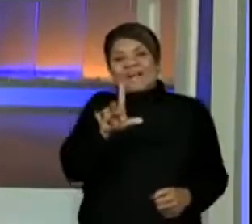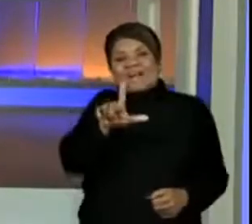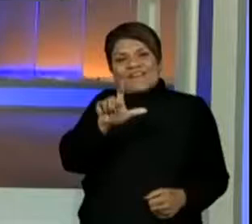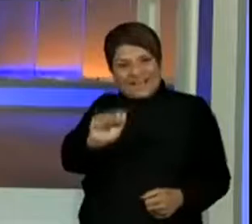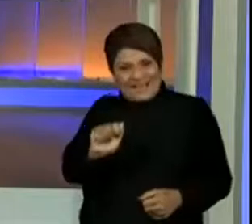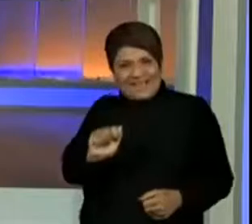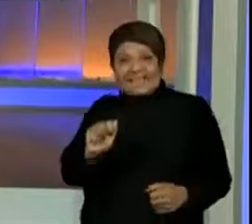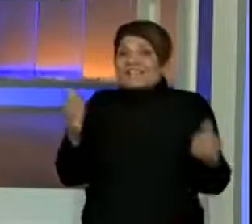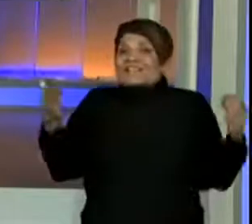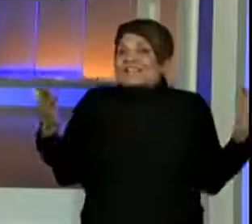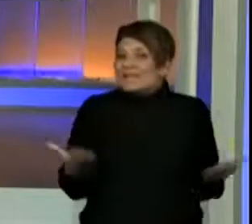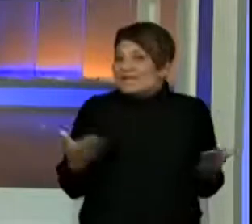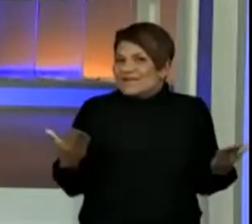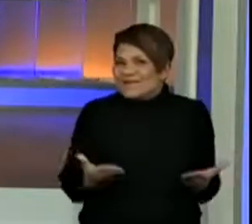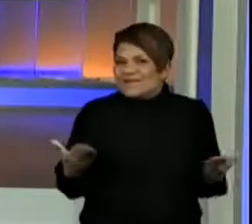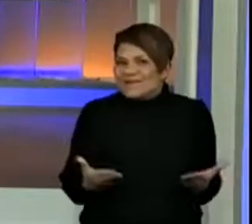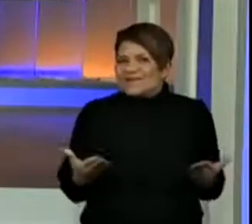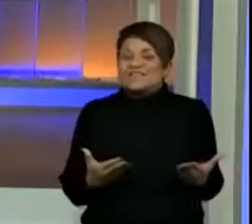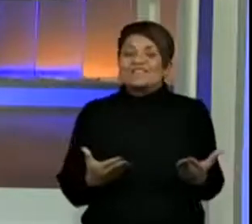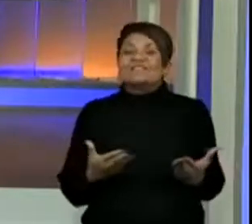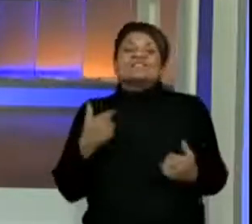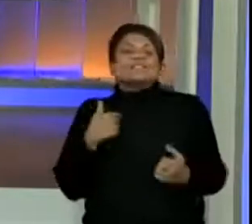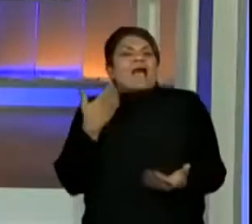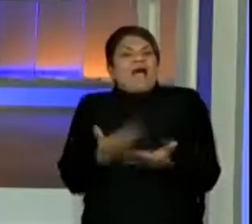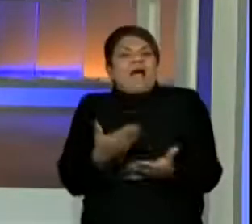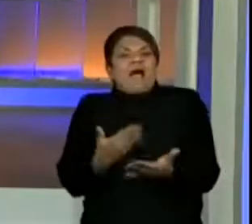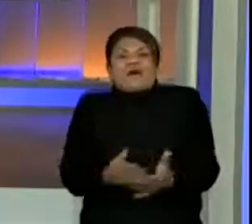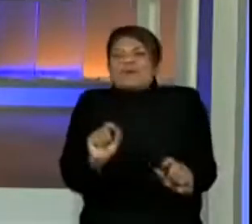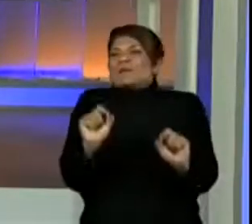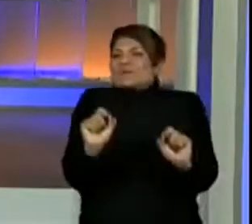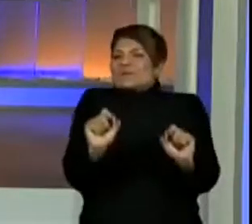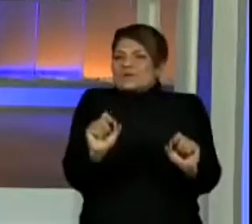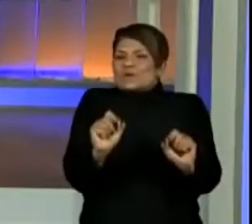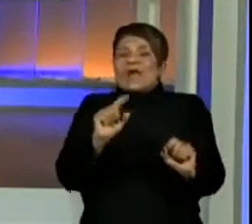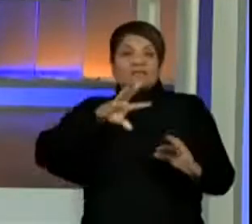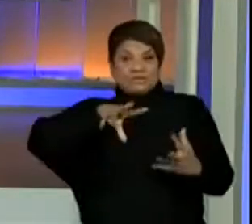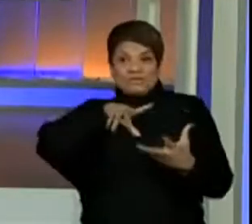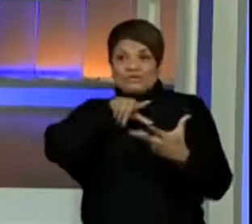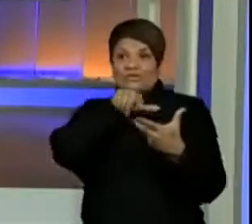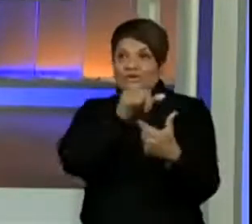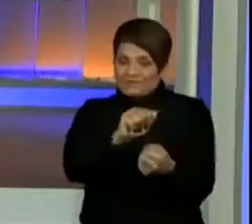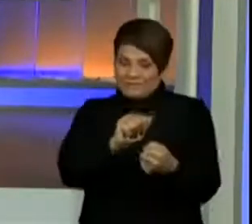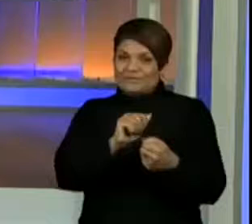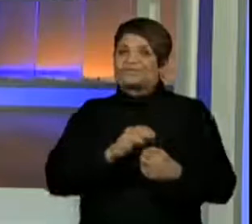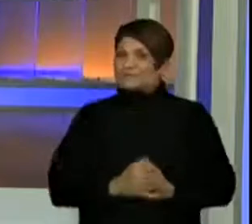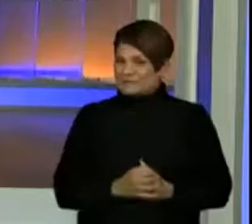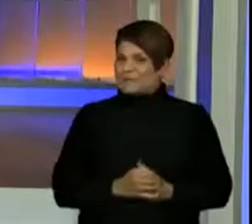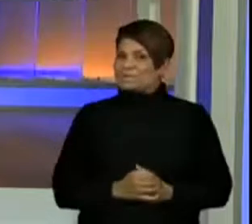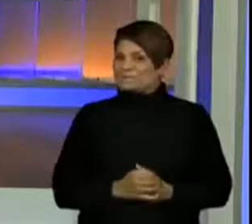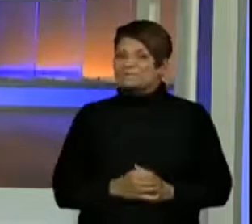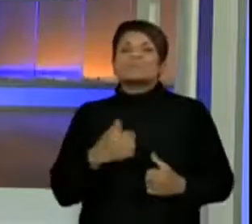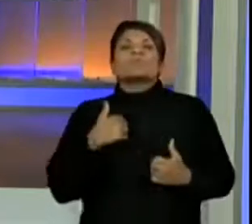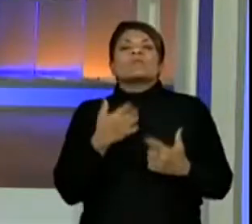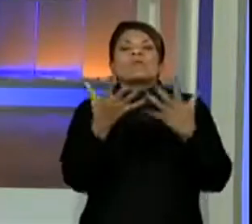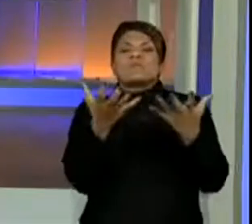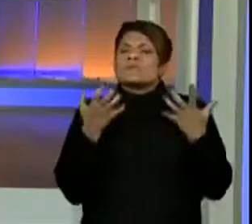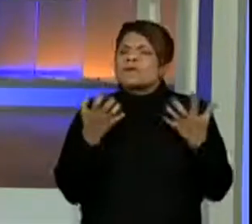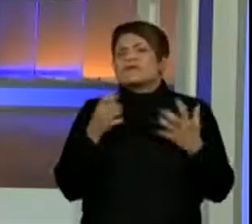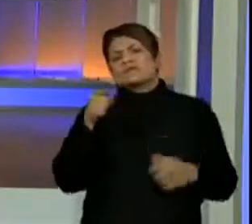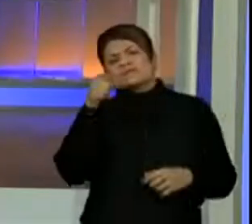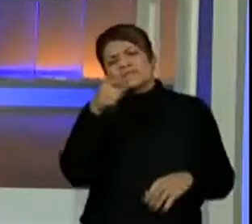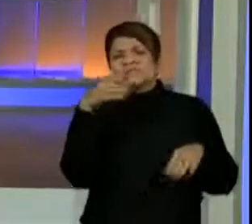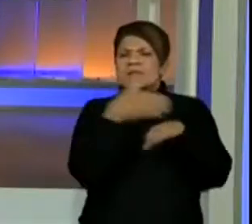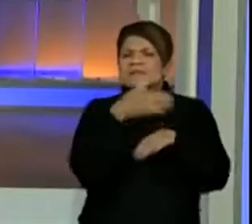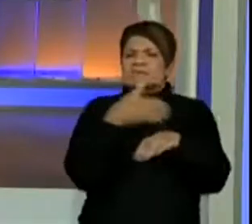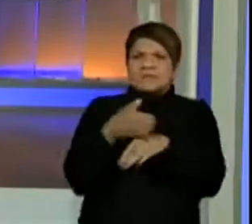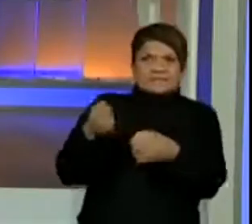e hoje nós vamos ter uma aula de geografia. Quero muita participação no